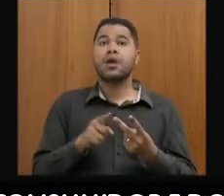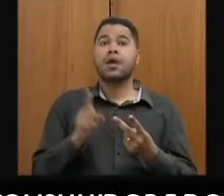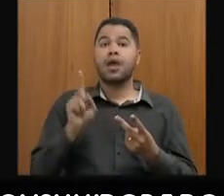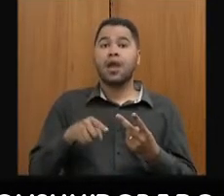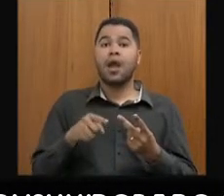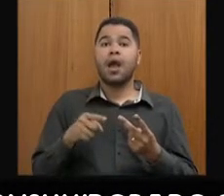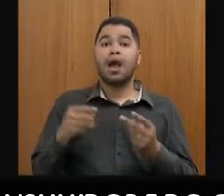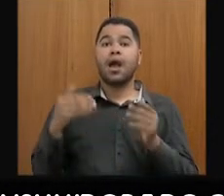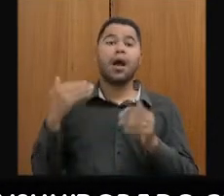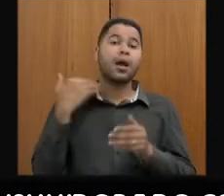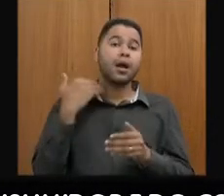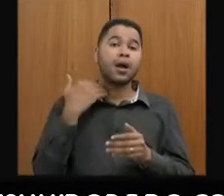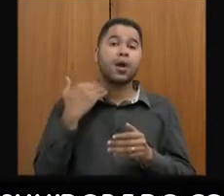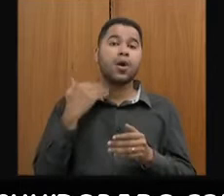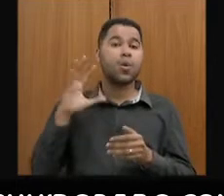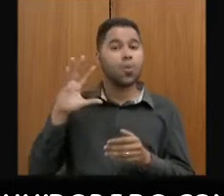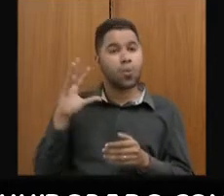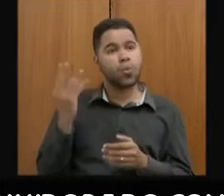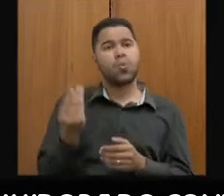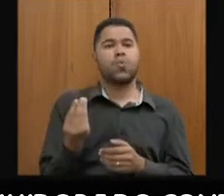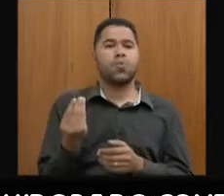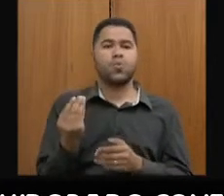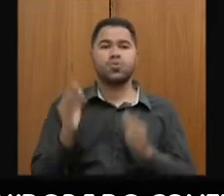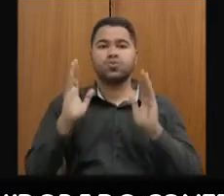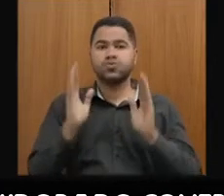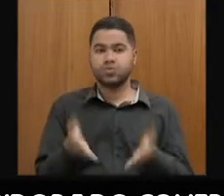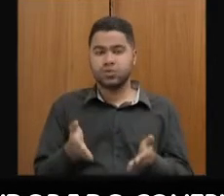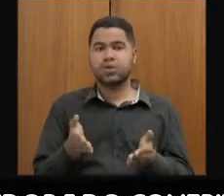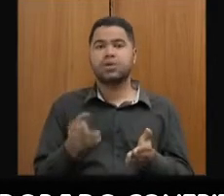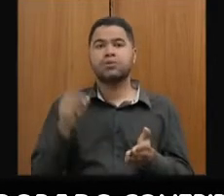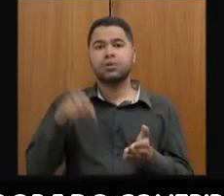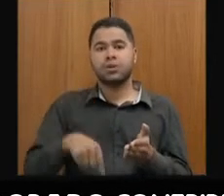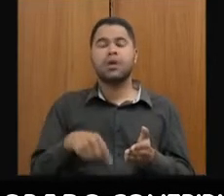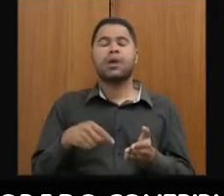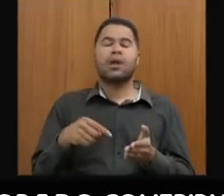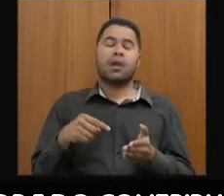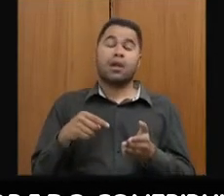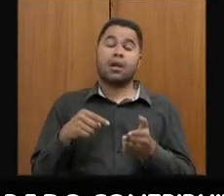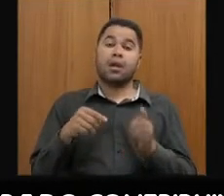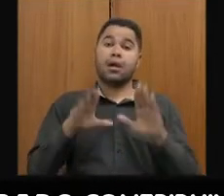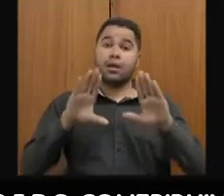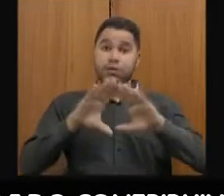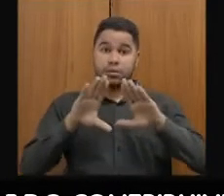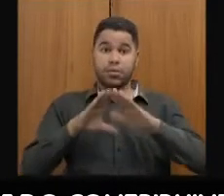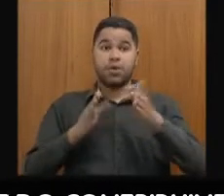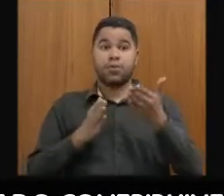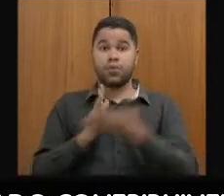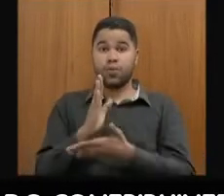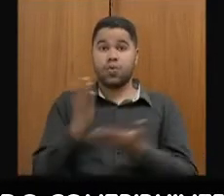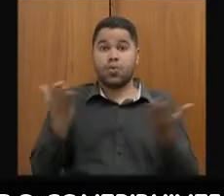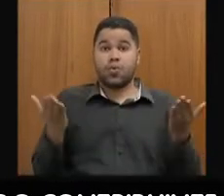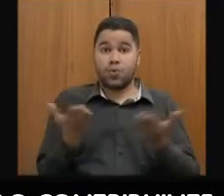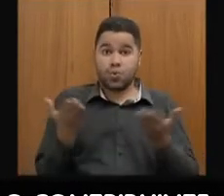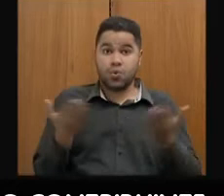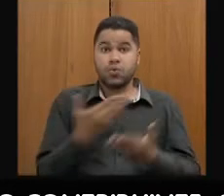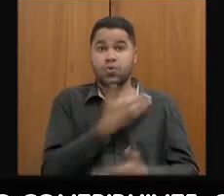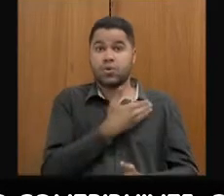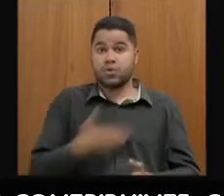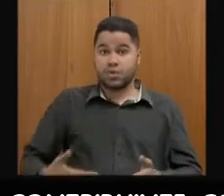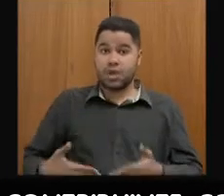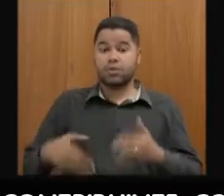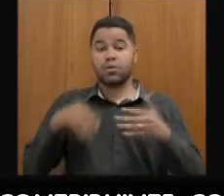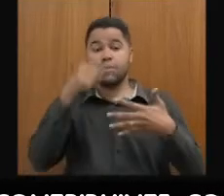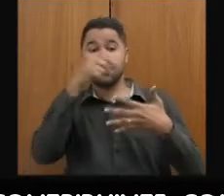ela já está aqui, a Assembleia já aprovou, então, hoje o Estado já atendeu essas demandas.